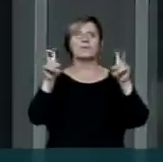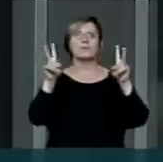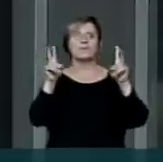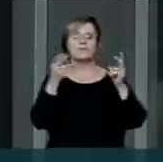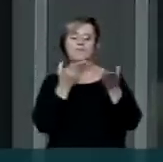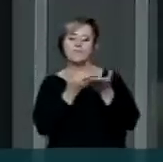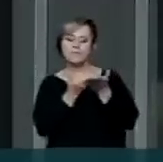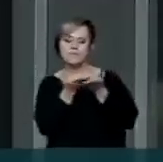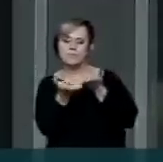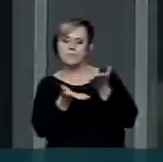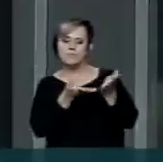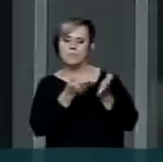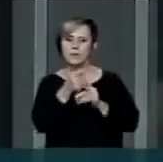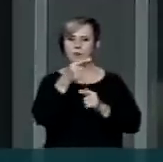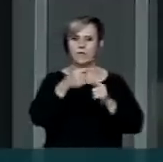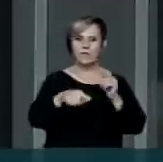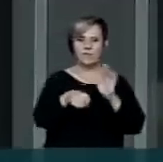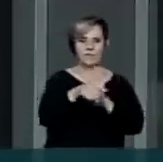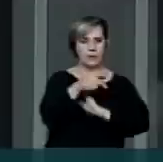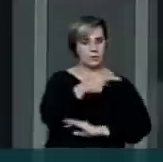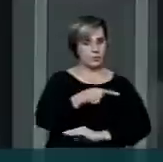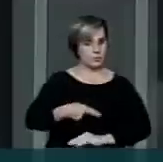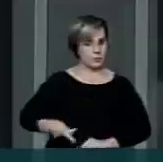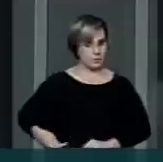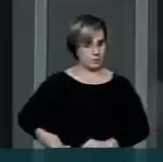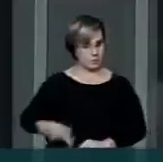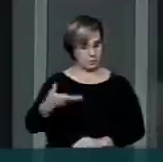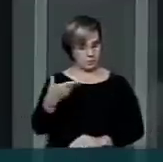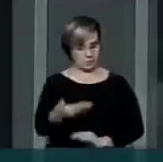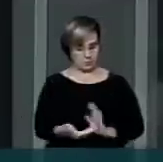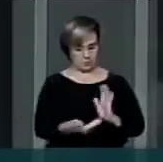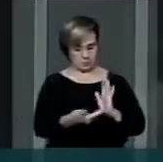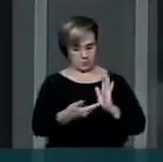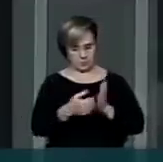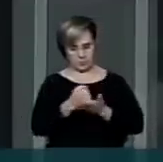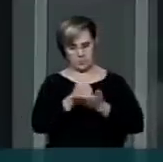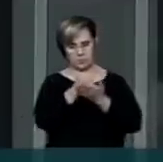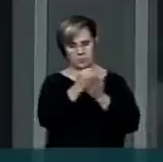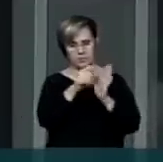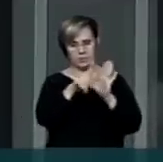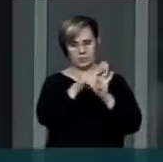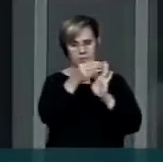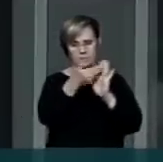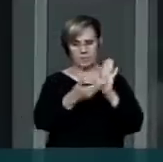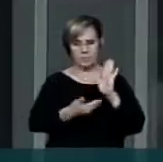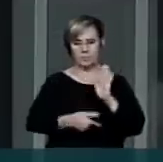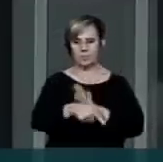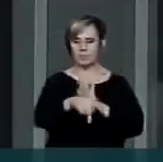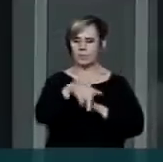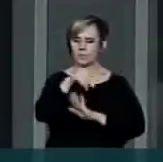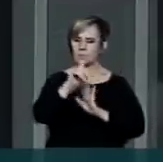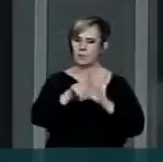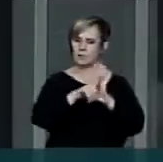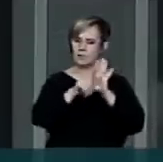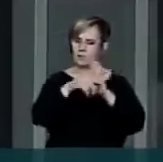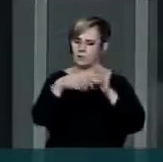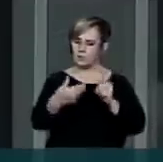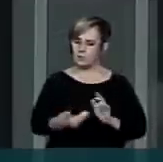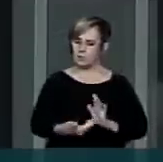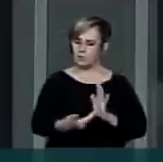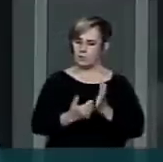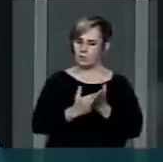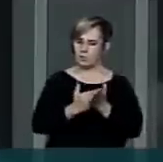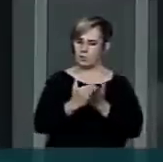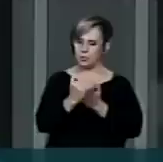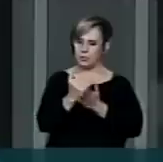presidenciais. E a Casa, dentro dos parâmetros da legislação, dos procedimentos legislativos, que deve iniciar e